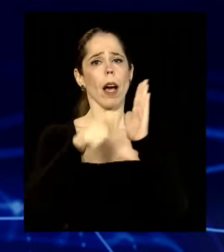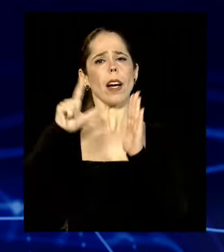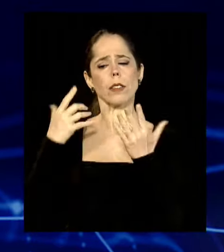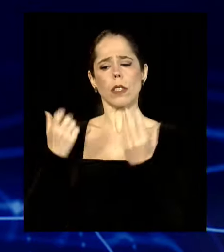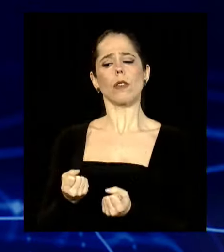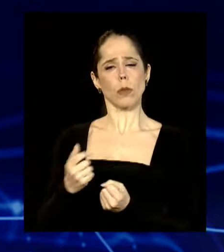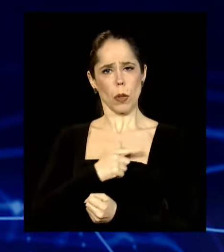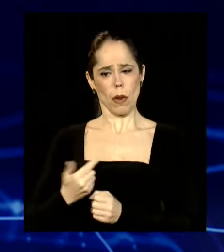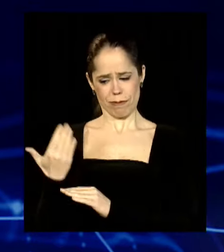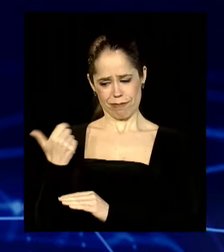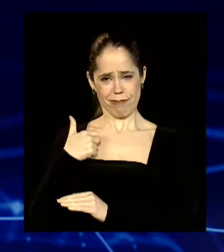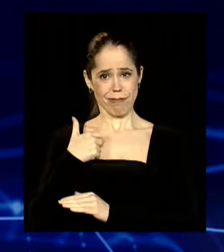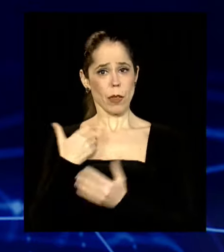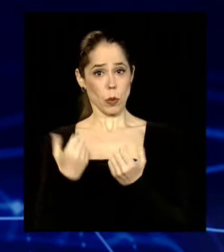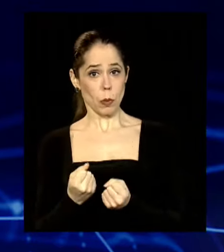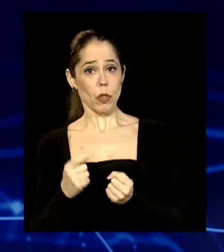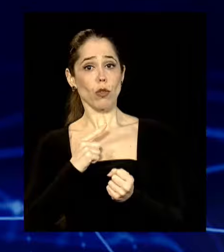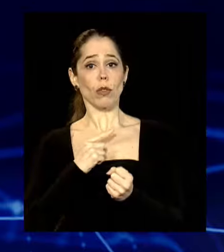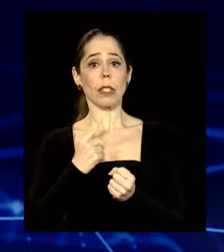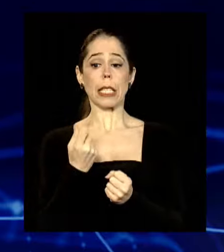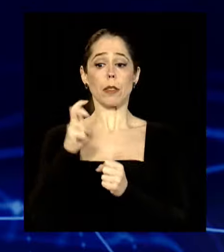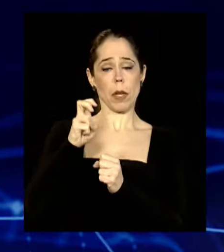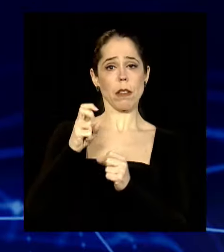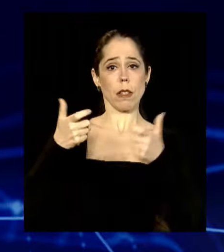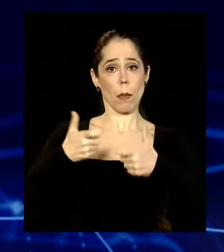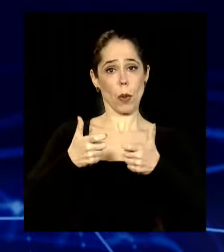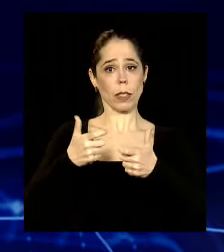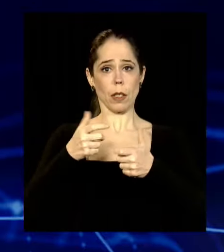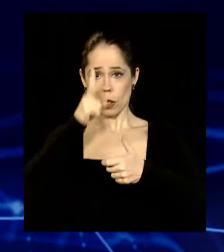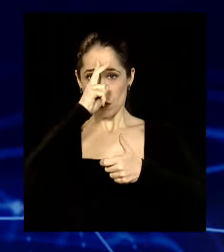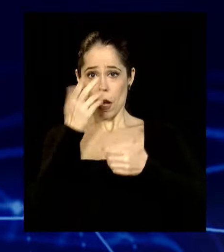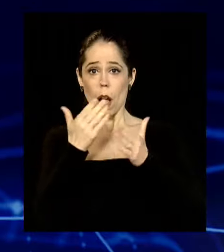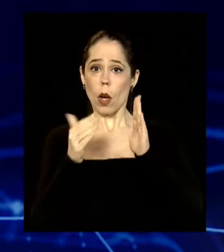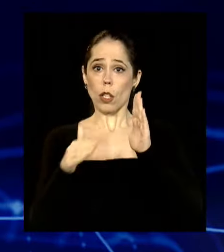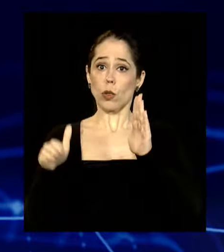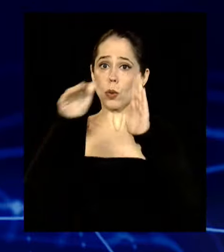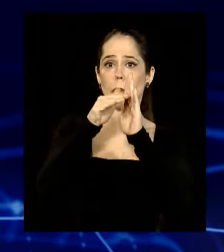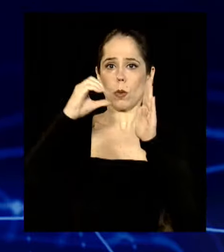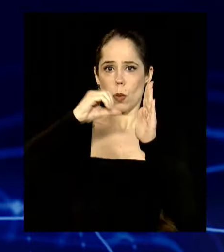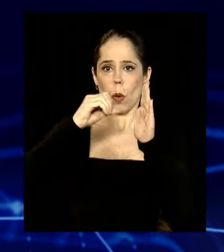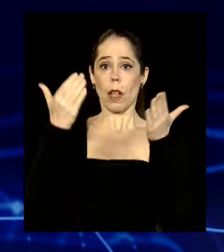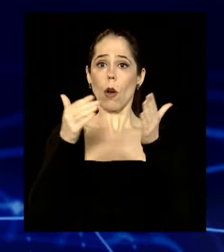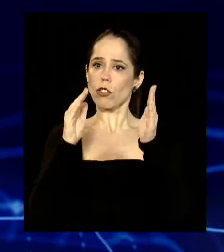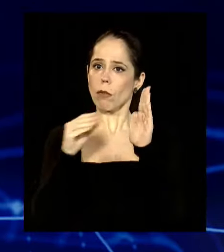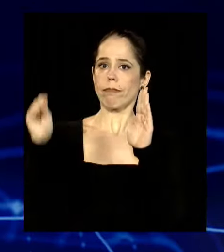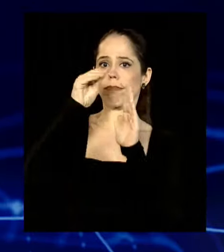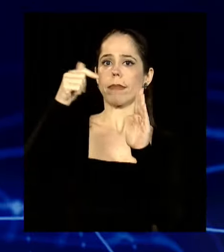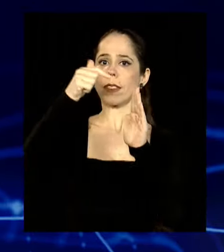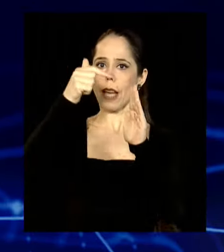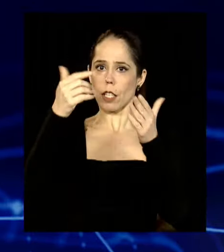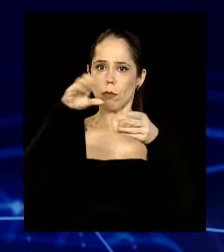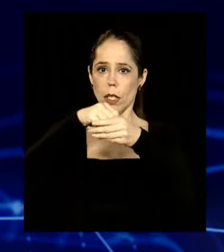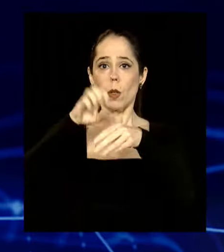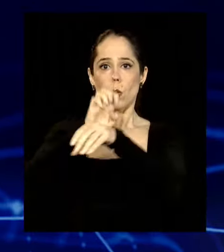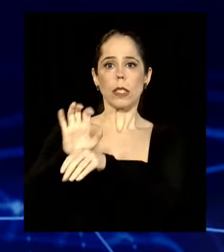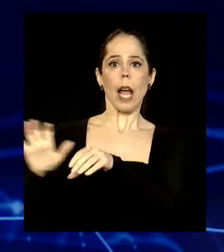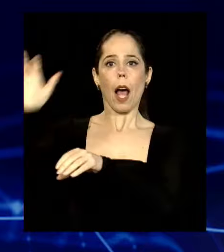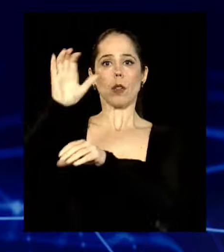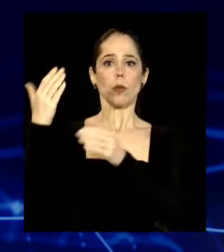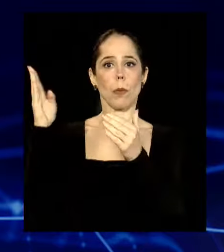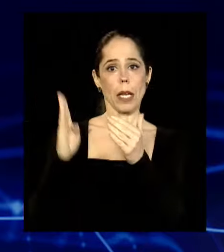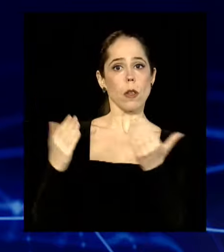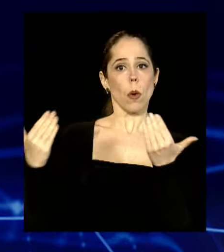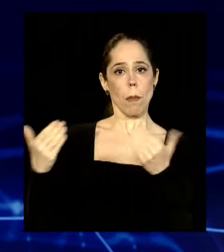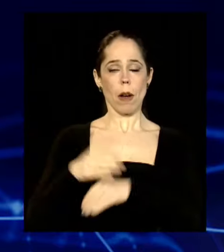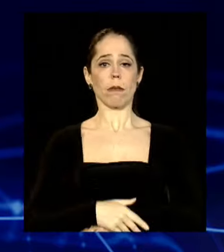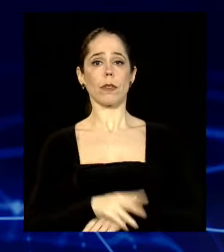15ª posição no ensino médio, subimos para a 9ª posição e agora para a 7ª posição entre os estados brasileiros. A parte da evasão é